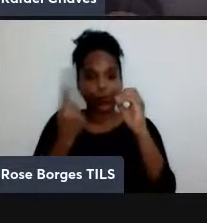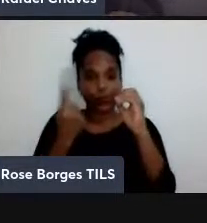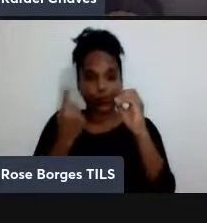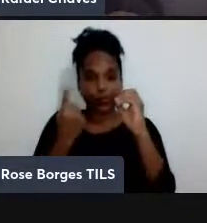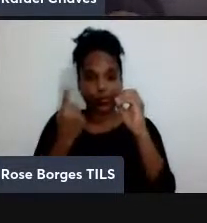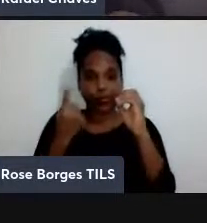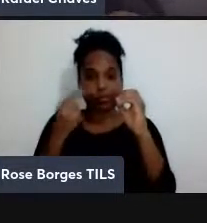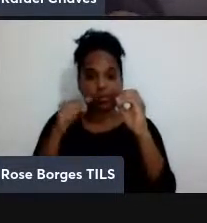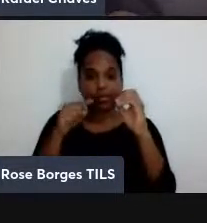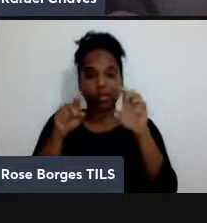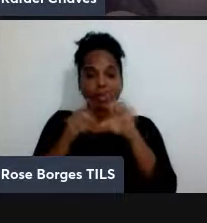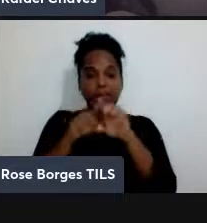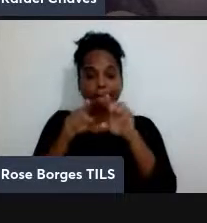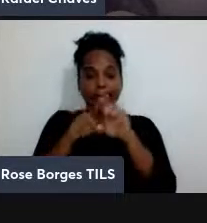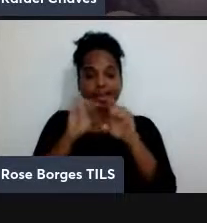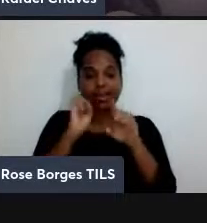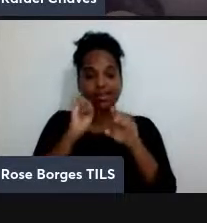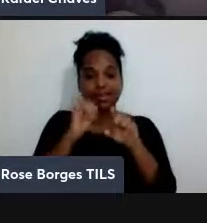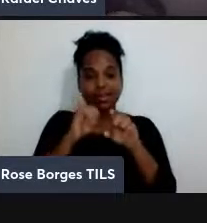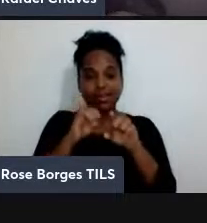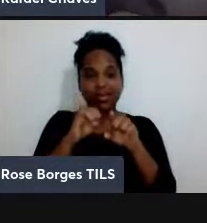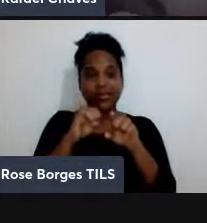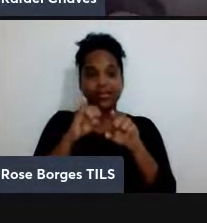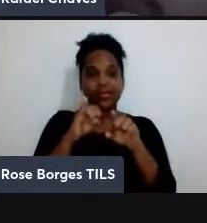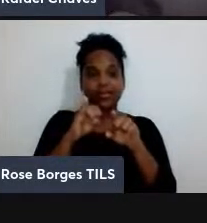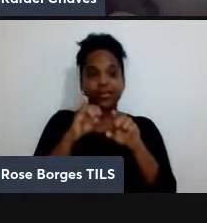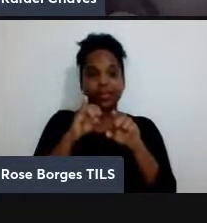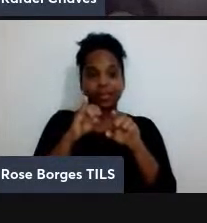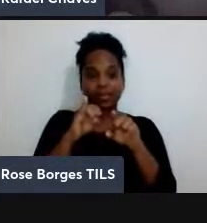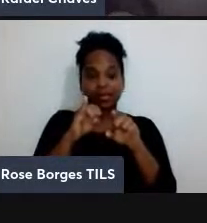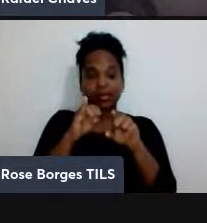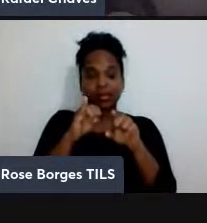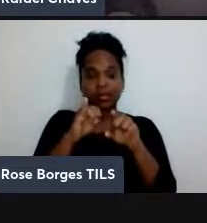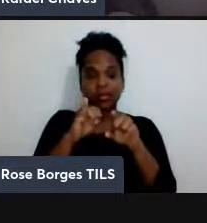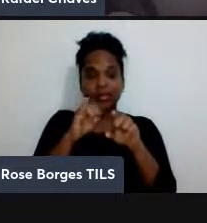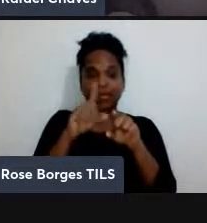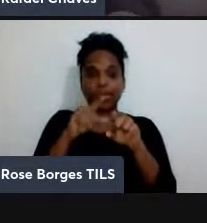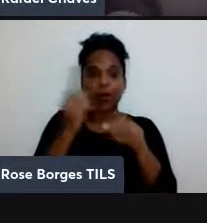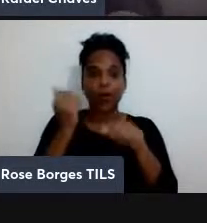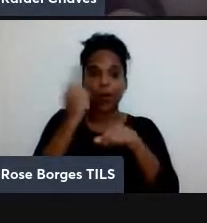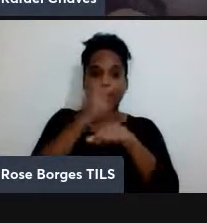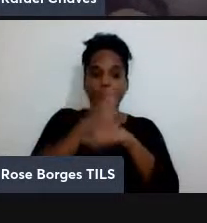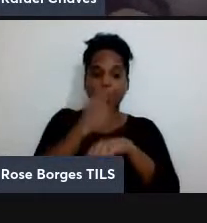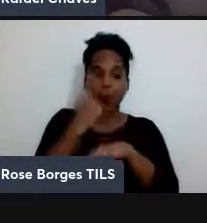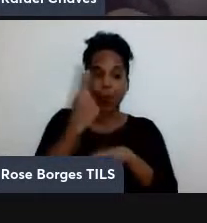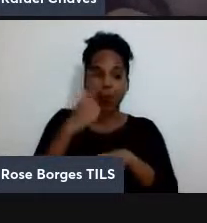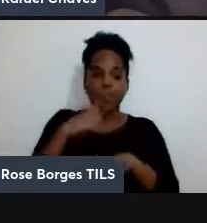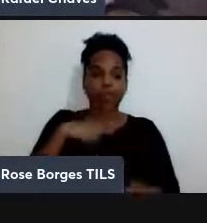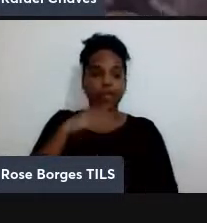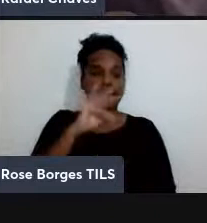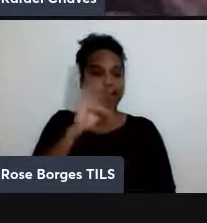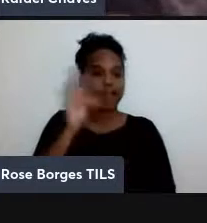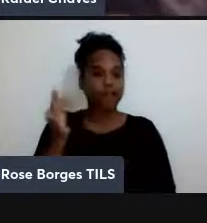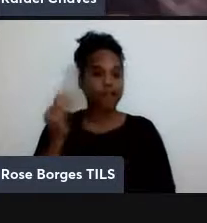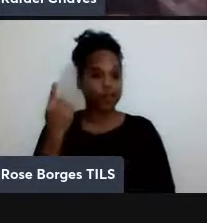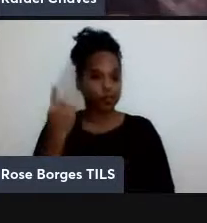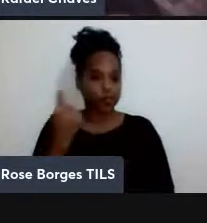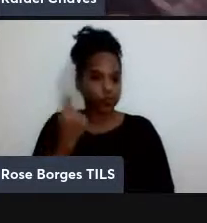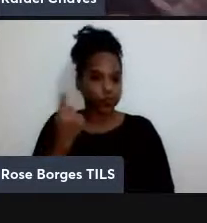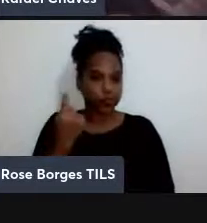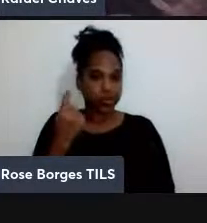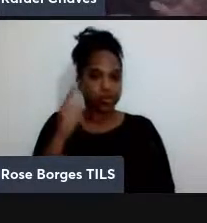de 0 e com probabilidade de meio eu vou estar medindo 1 então eu vou ter acesso a f de 1 então é como se eu tivesse todas